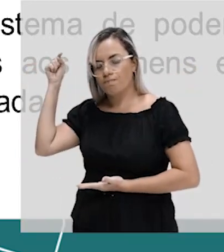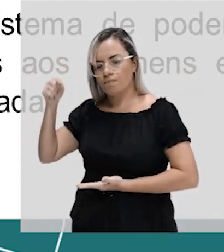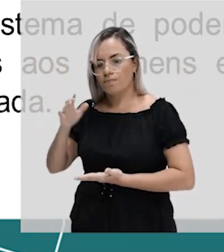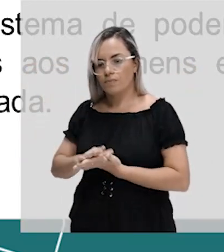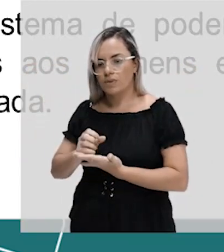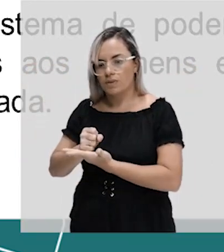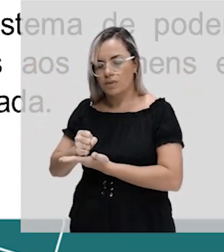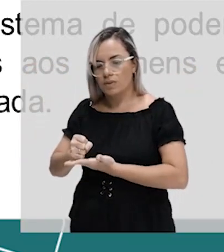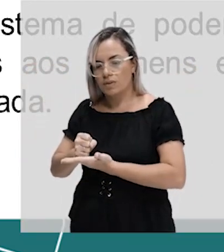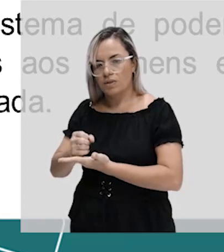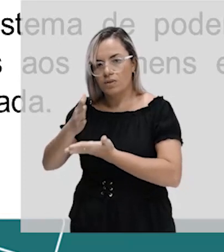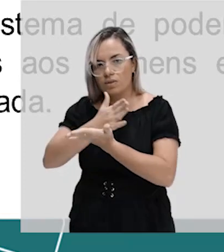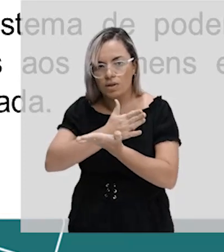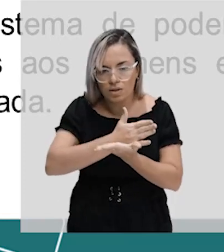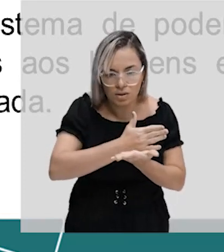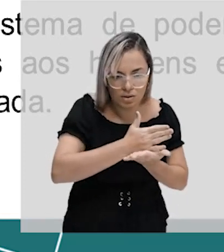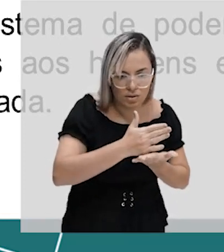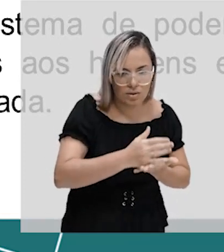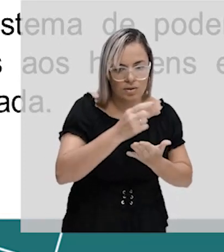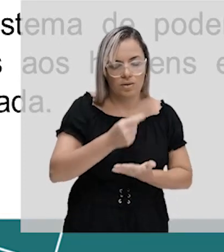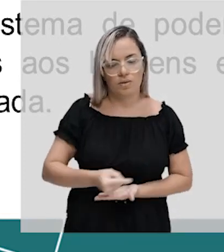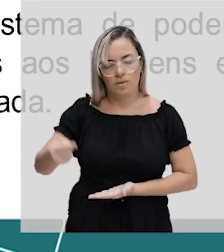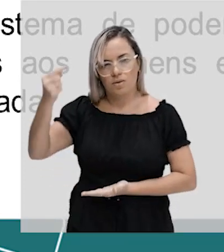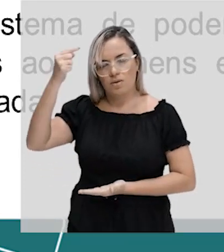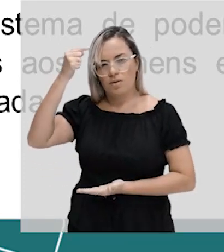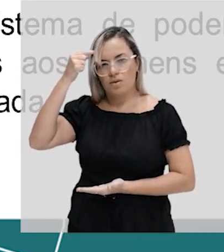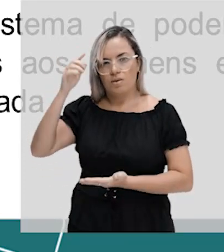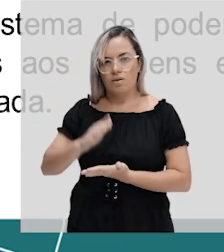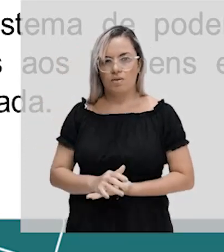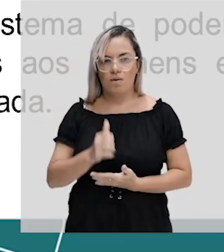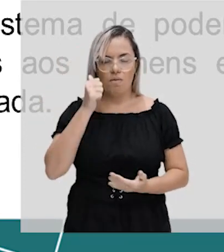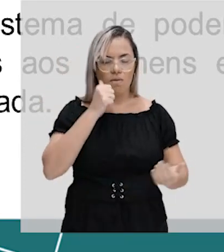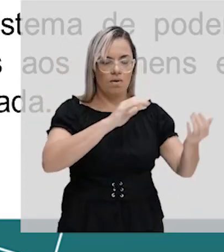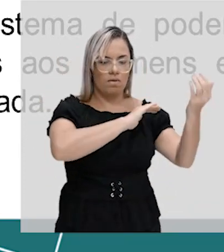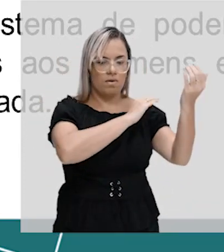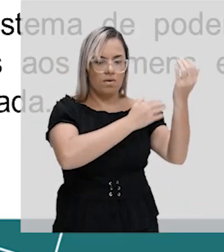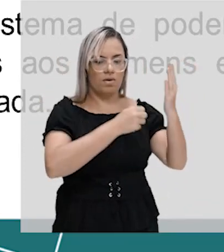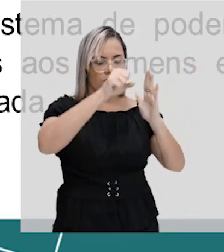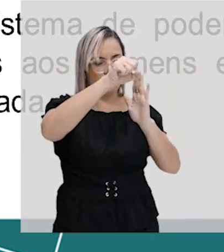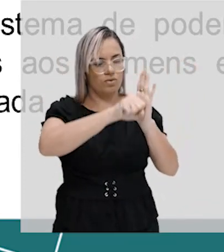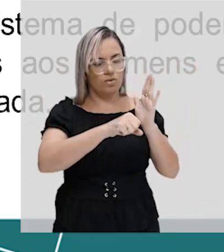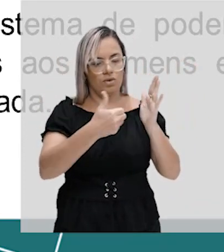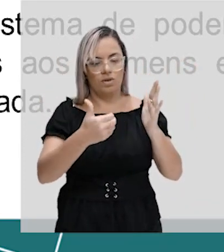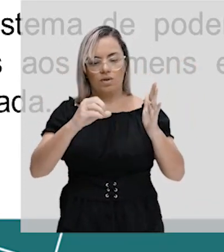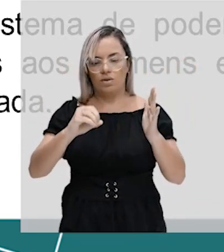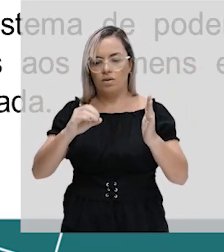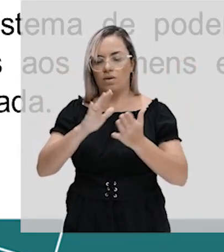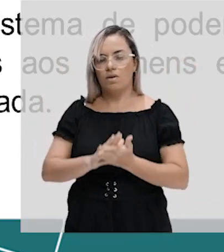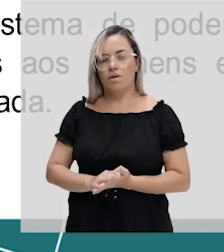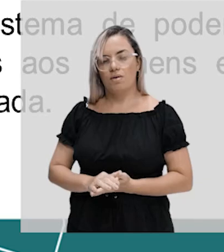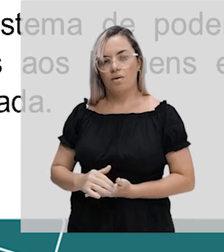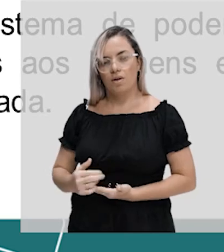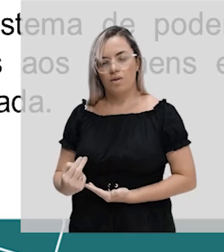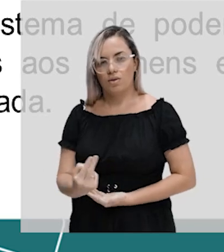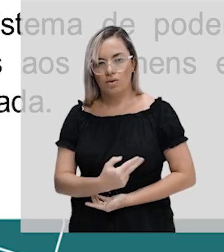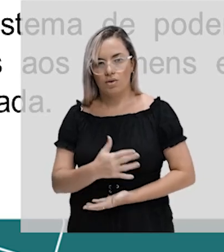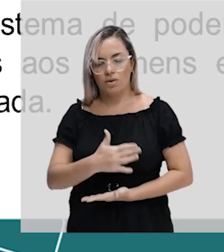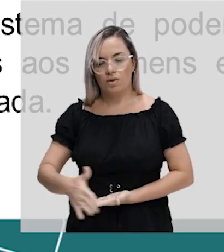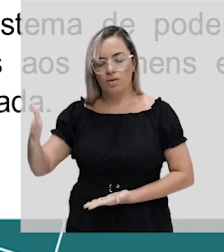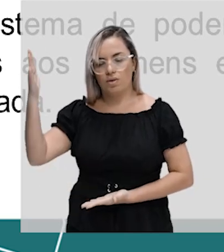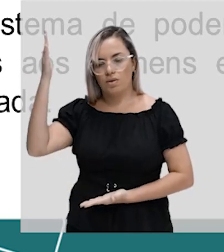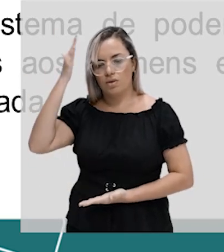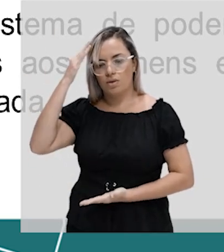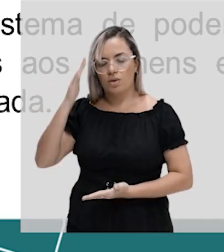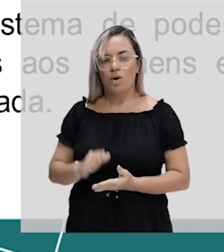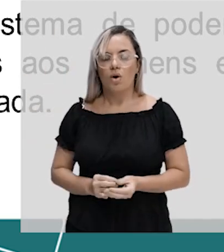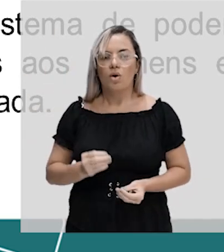pontos de partida do pensamento feminista do século XX. Então, para a gente entender principalmente a segunda onda